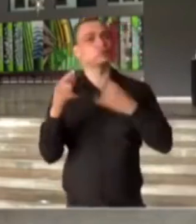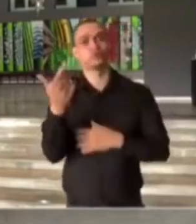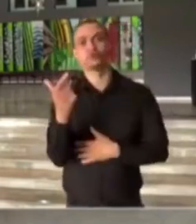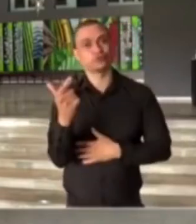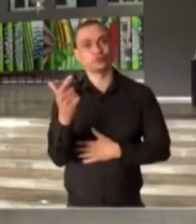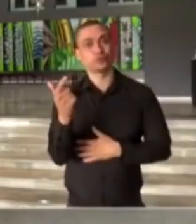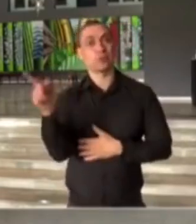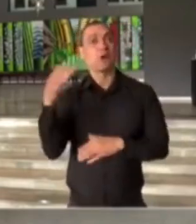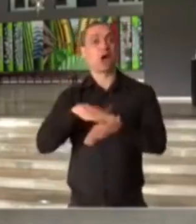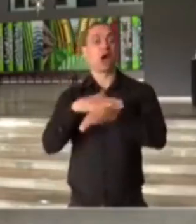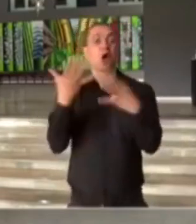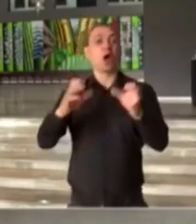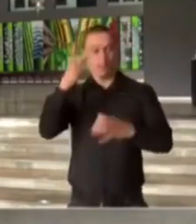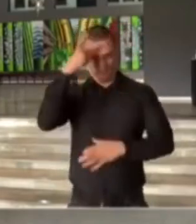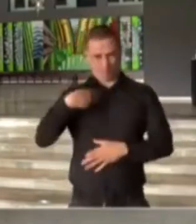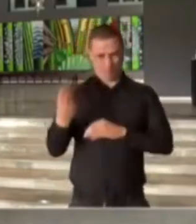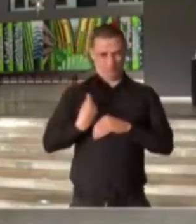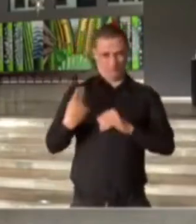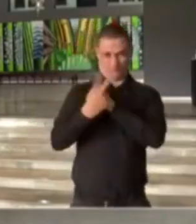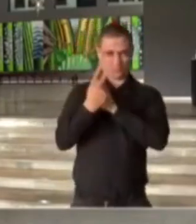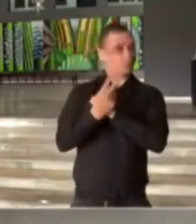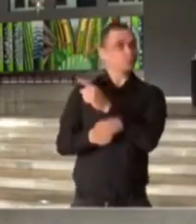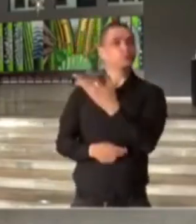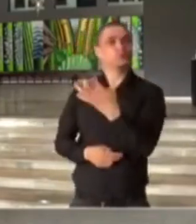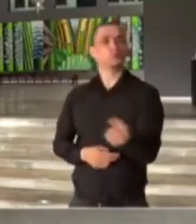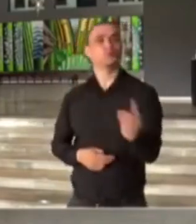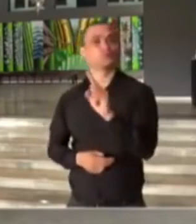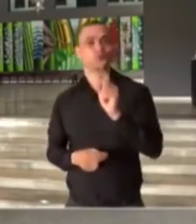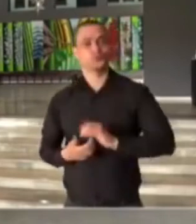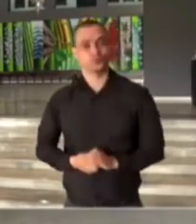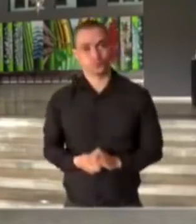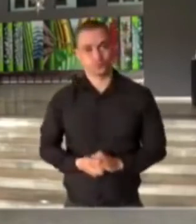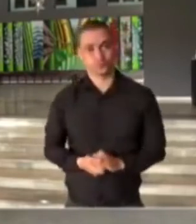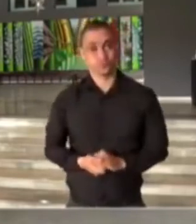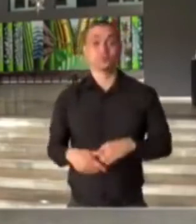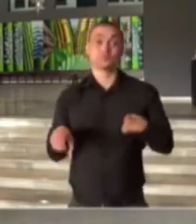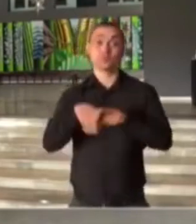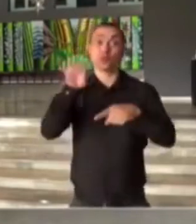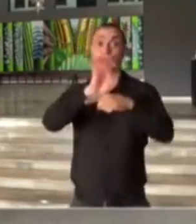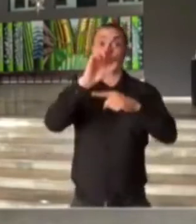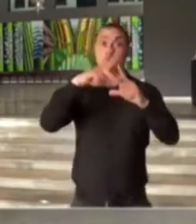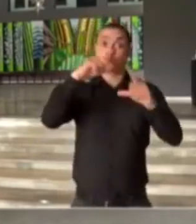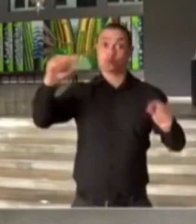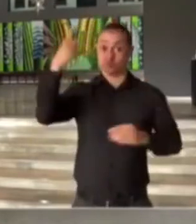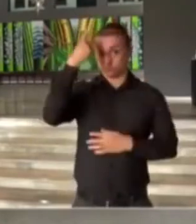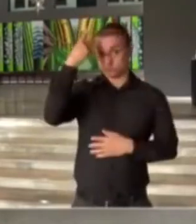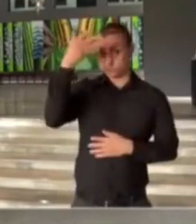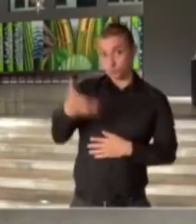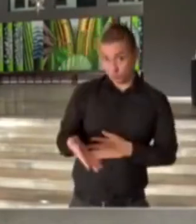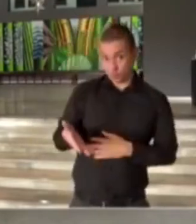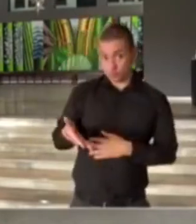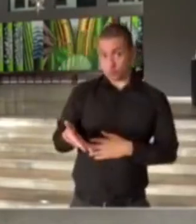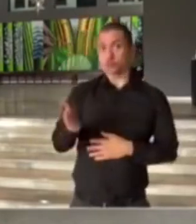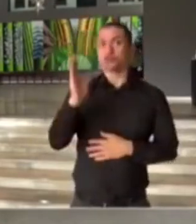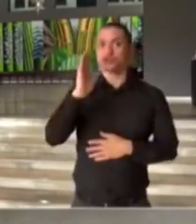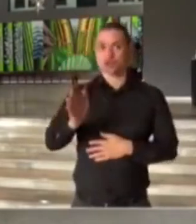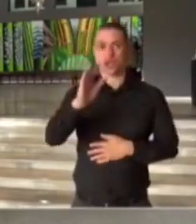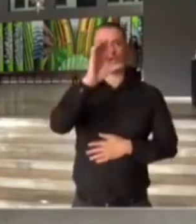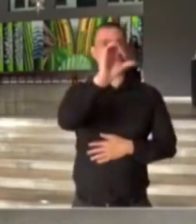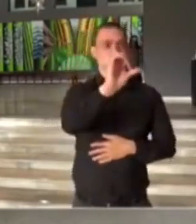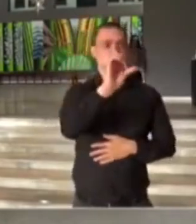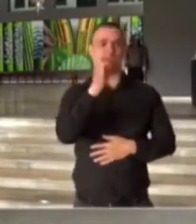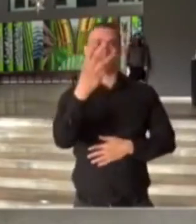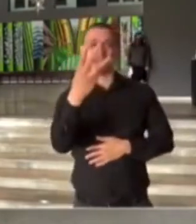de usar as máscaras para protegerem as suas vidas. E no Estado de São Paulo, nós temos 93